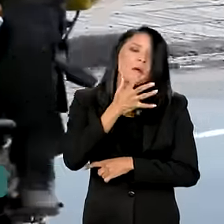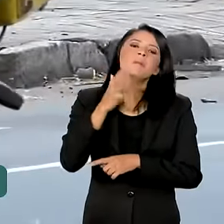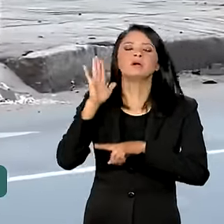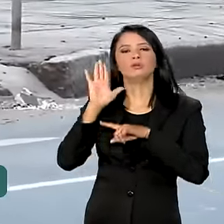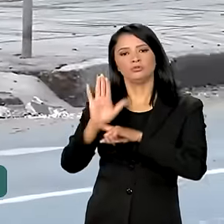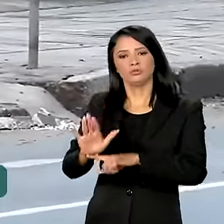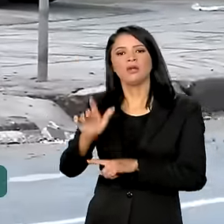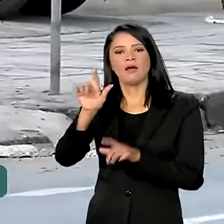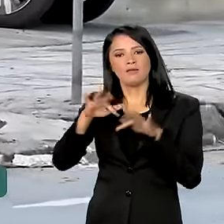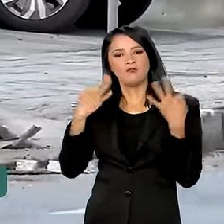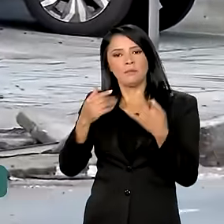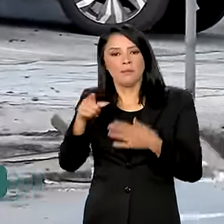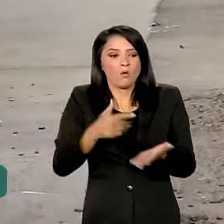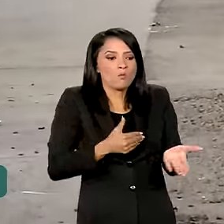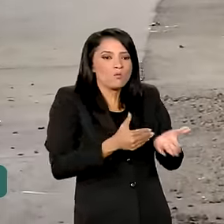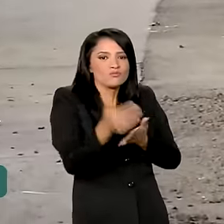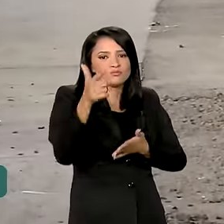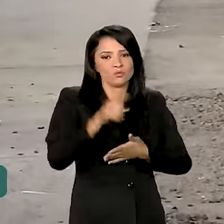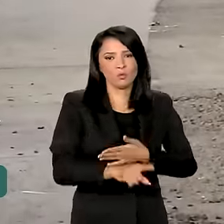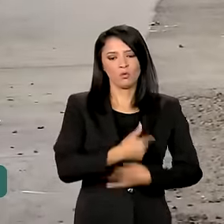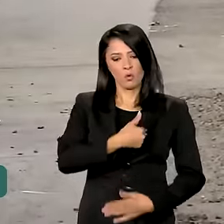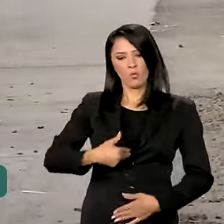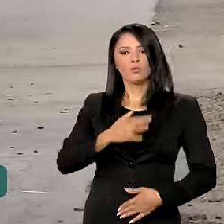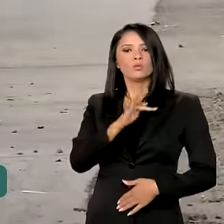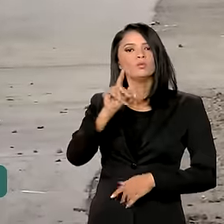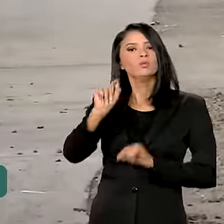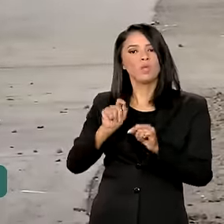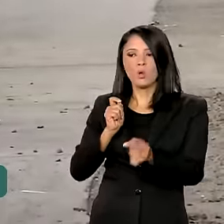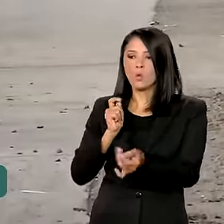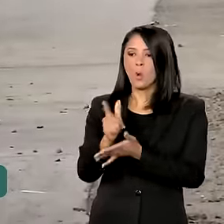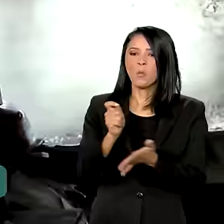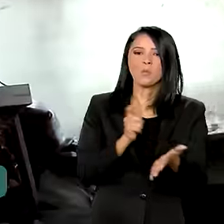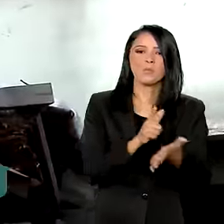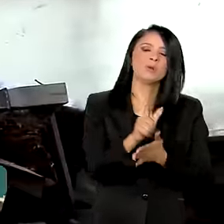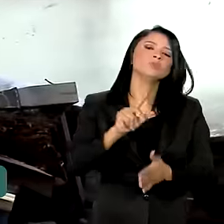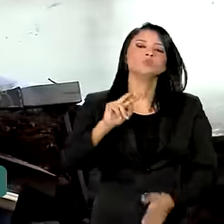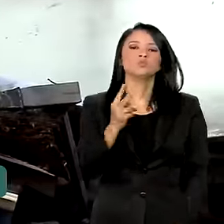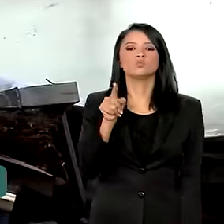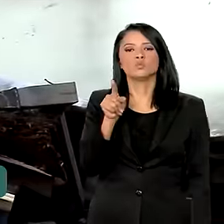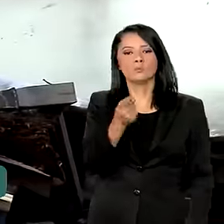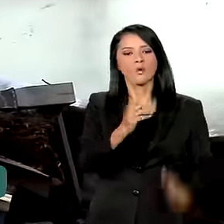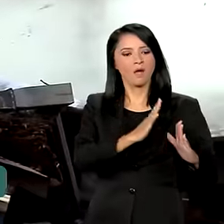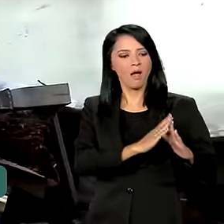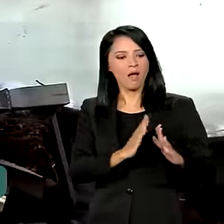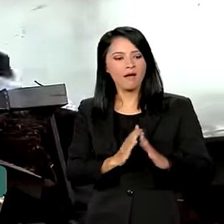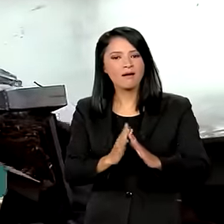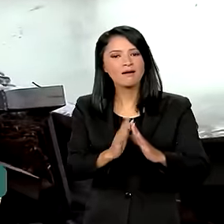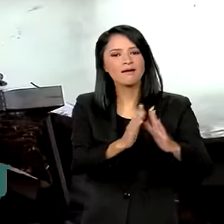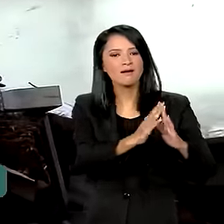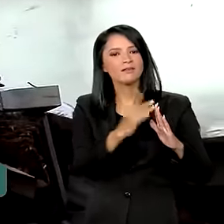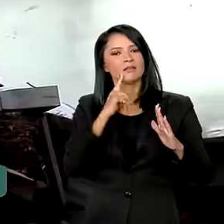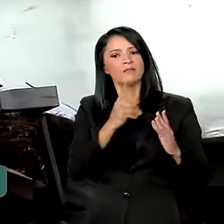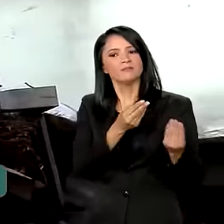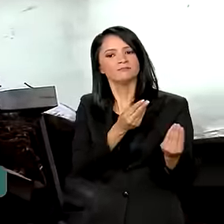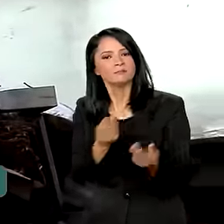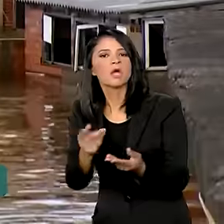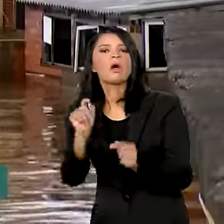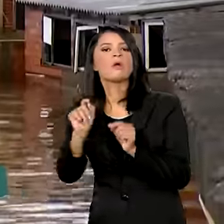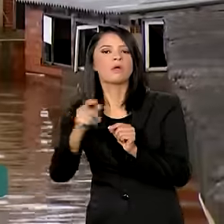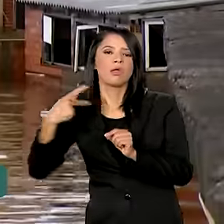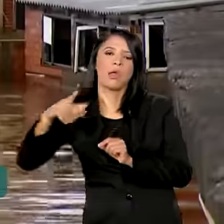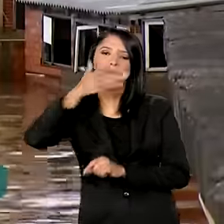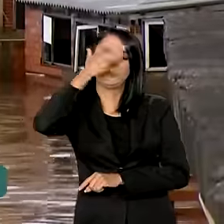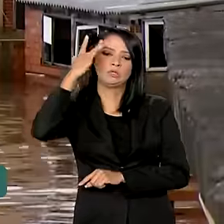famílias neste recomeço, o governo federal está comprando cerca de 2 mil moradias que serão destinadas